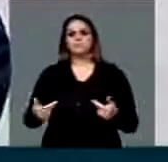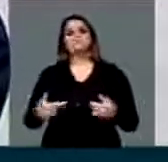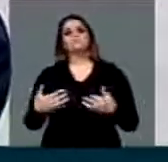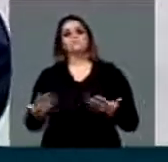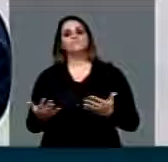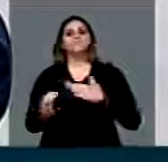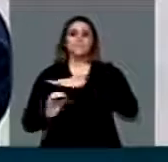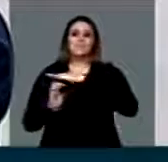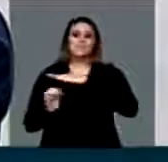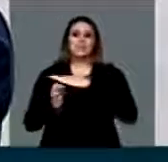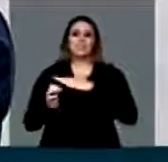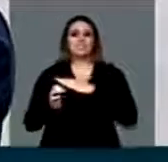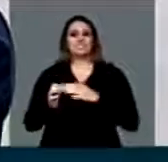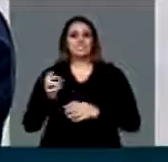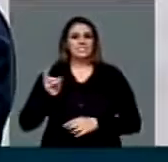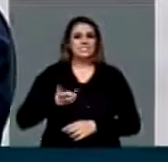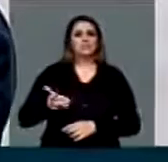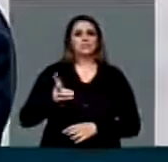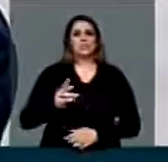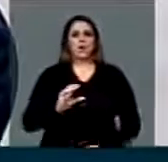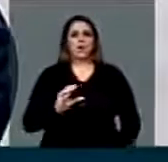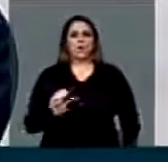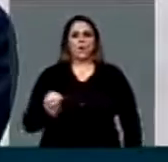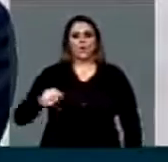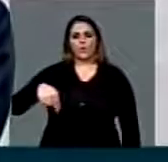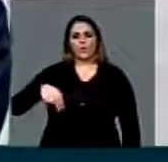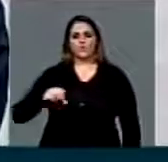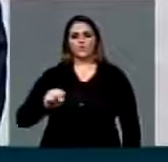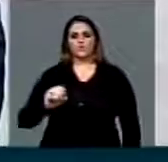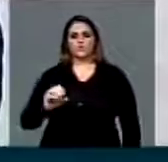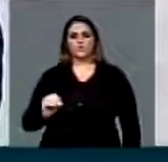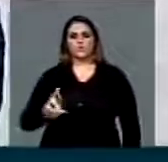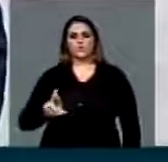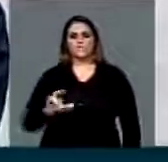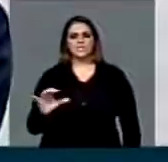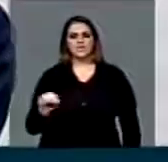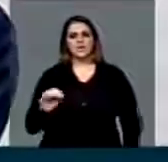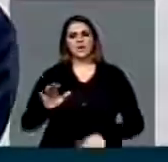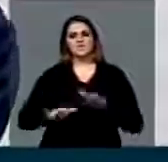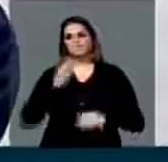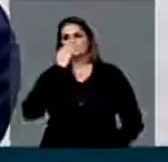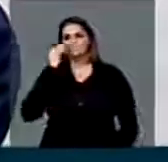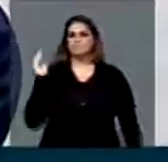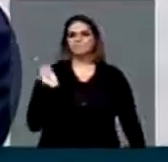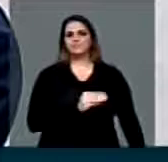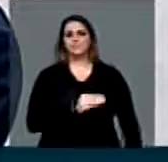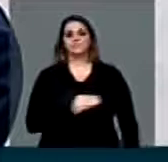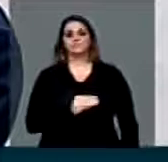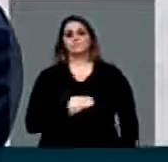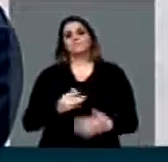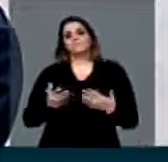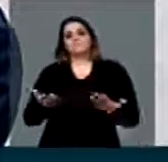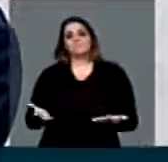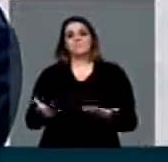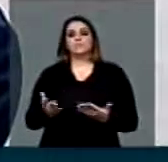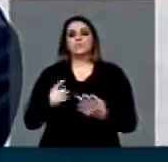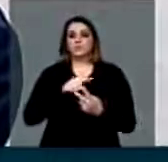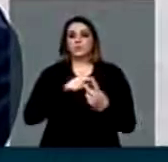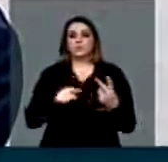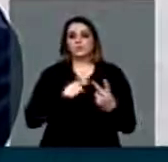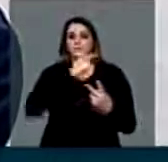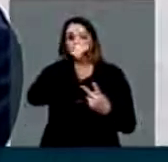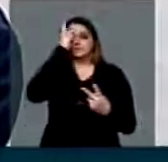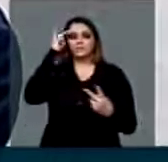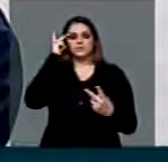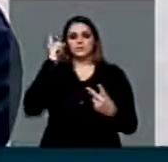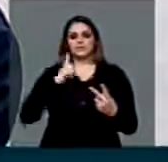consorciam para levar adiante esse empreendimento, muitas vezes, desprezam, e, simplesmente, dois deles